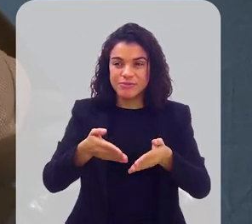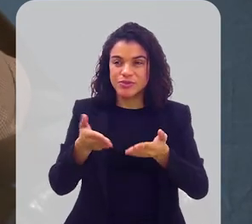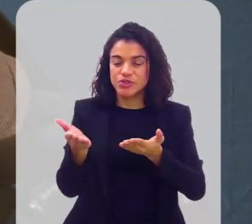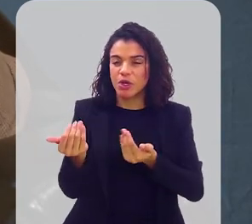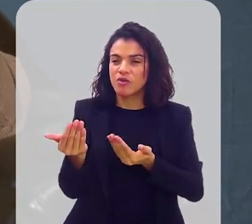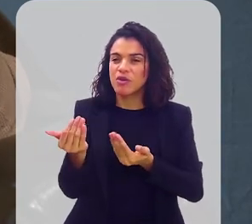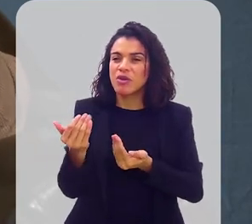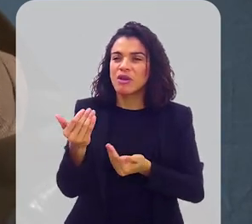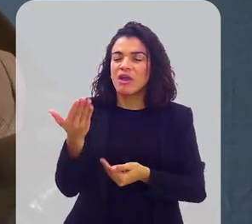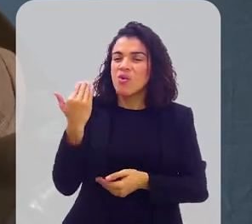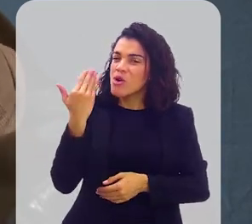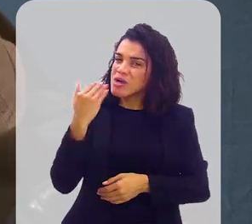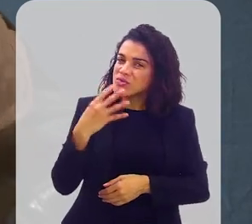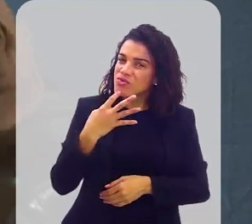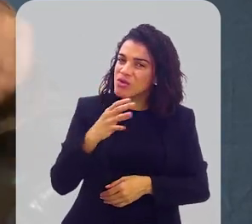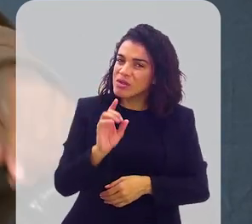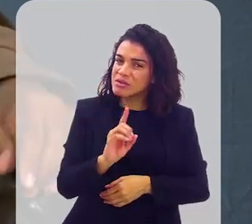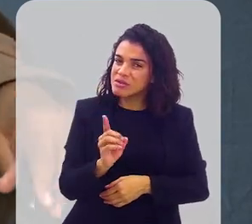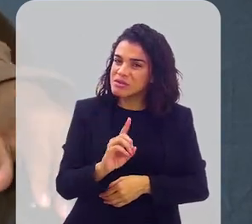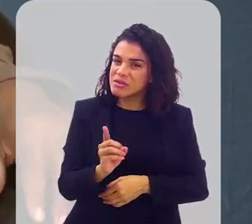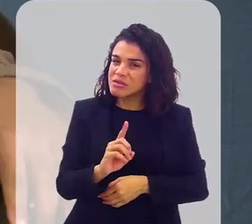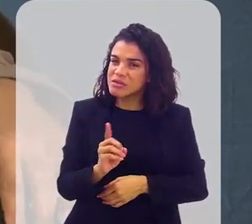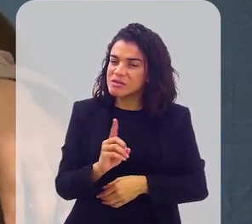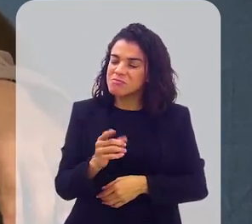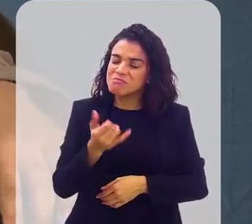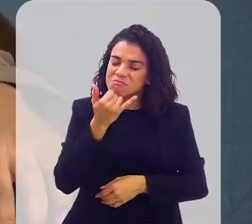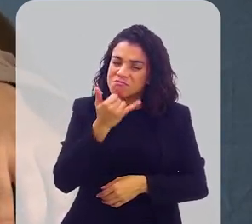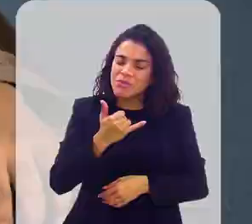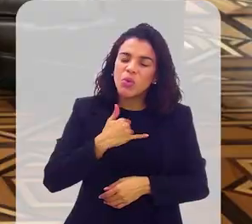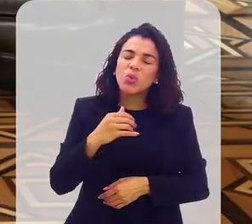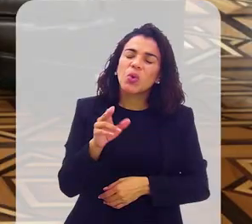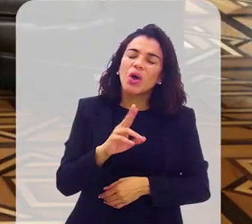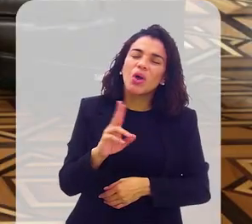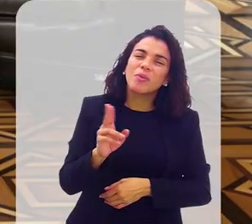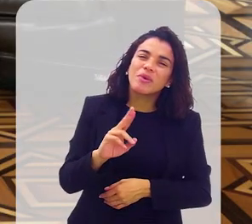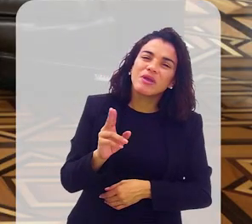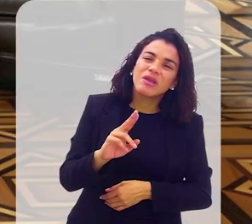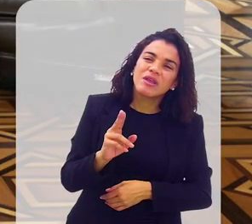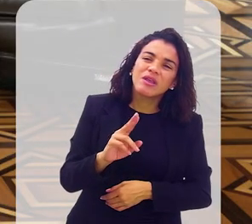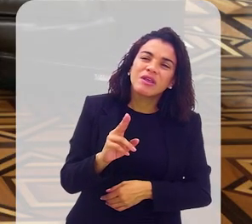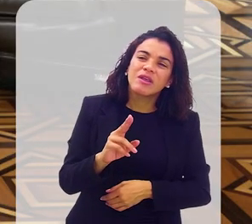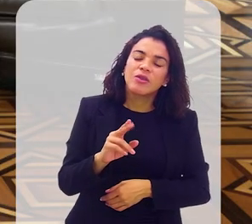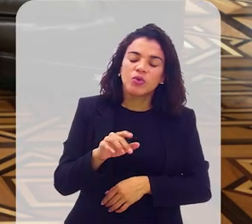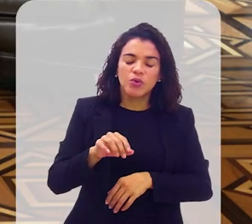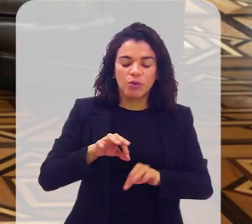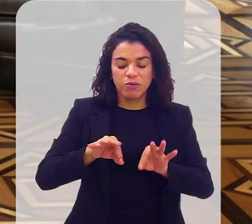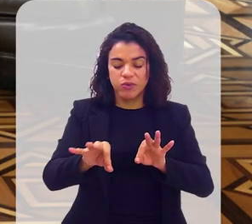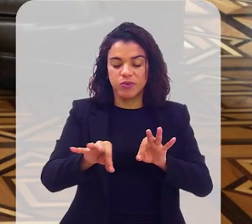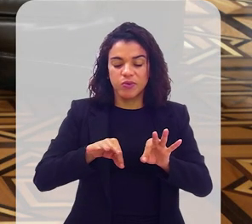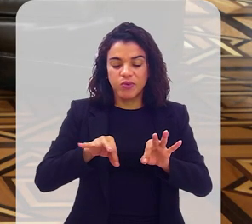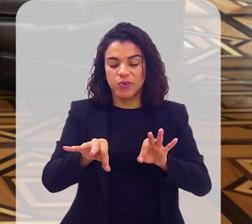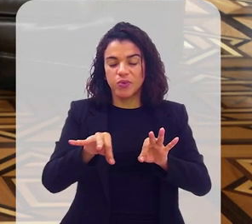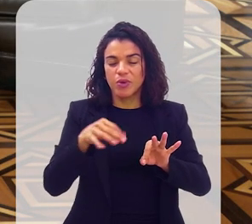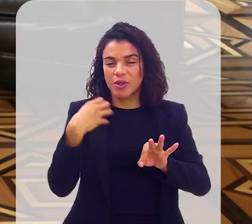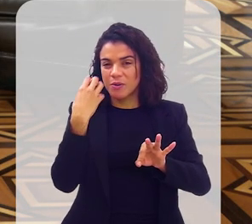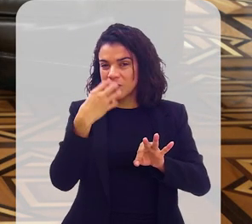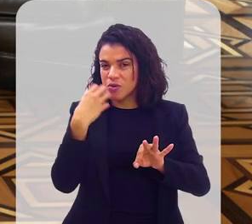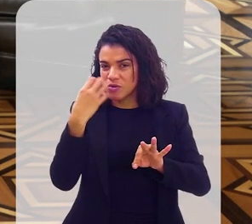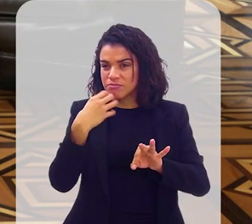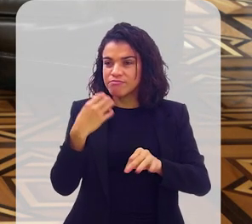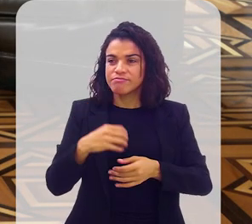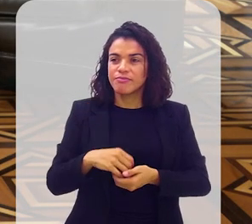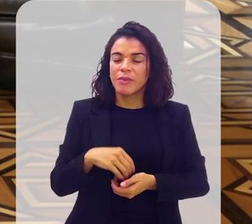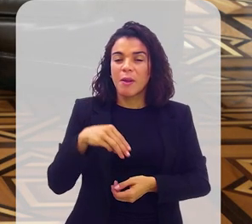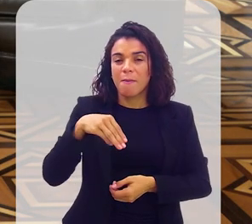jovem. Eu não conhecia, eu não conhecia a Gegê. Me perdoa, Gegê, eu esqueci o nome dele. Como é que é nome do nosso operador de som? Do áudio? Marcelo